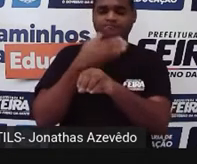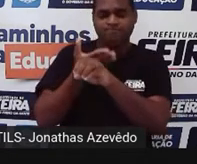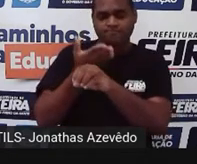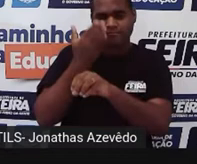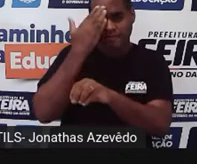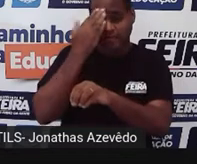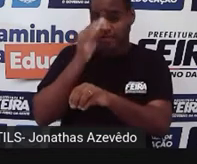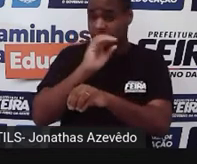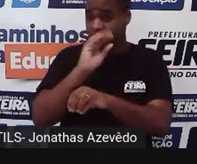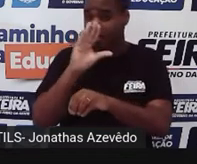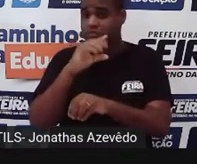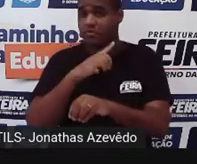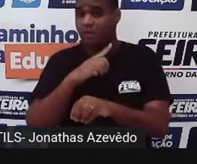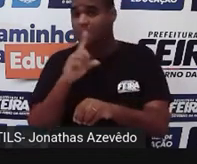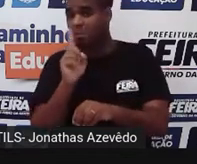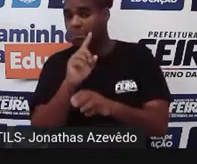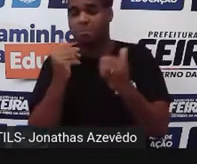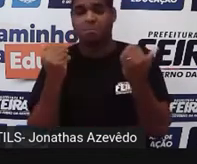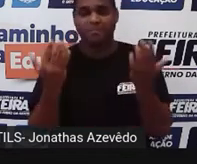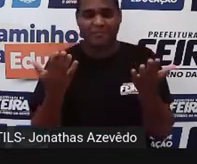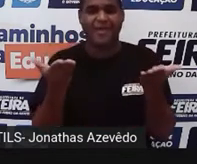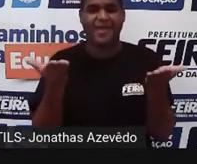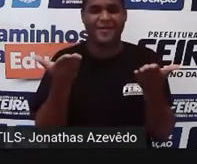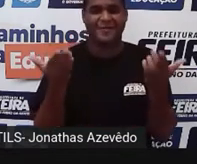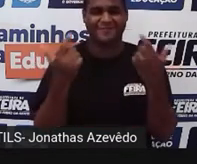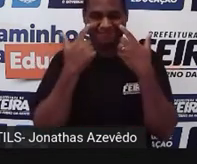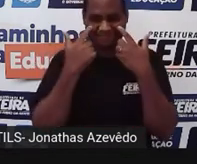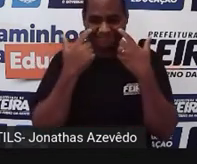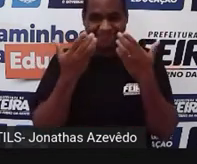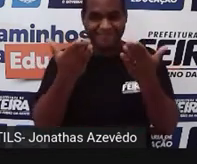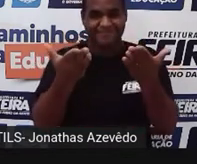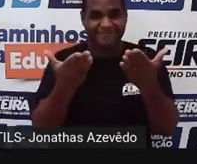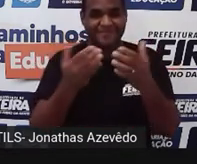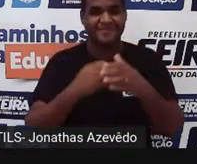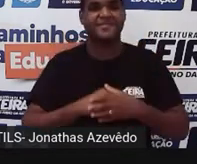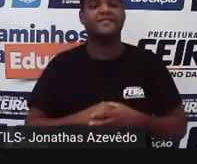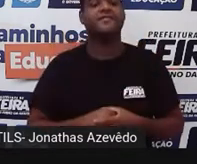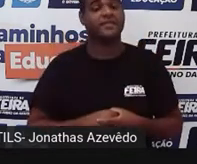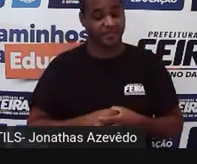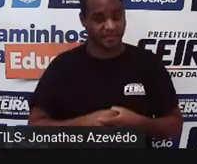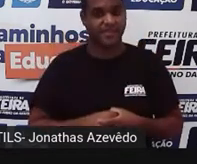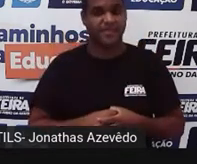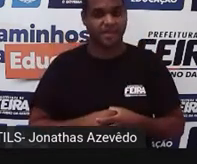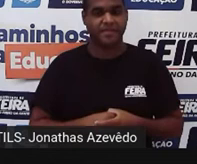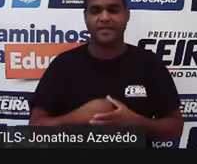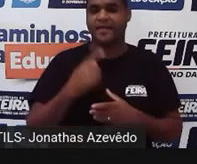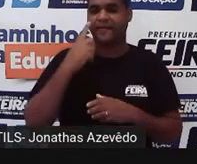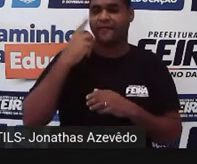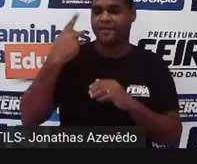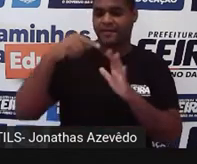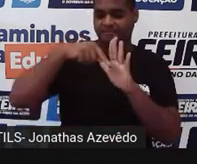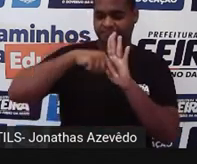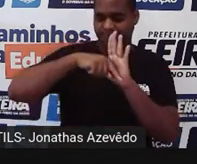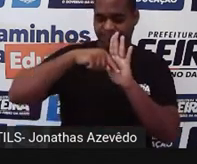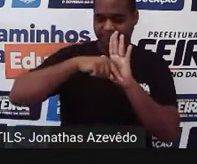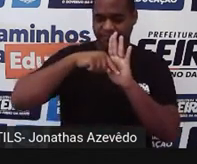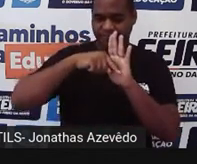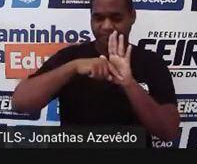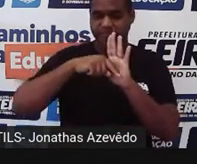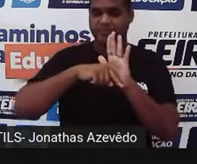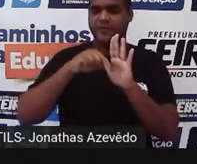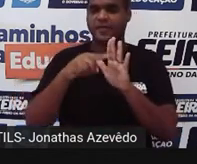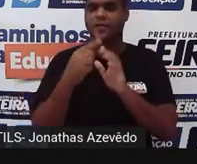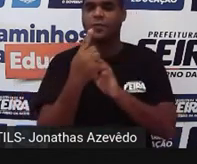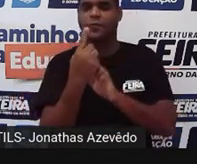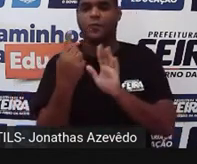coisas. Tá bom? E aqui a gente faz assim, ó, com essa escalazinha que vai